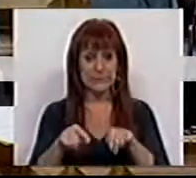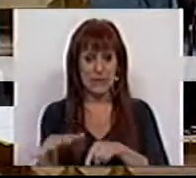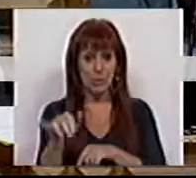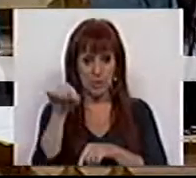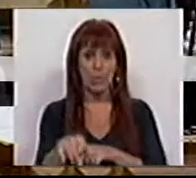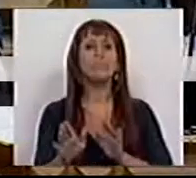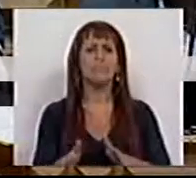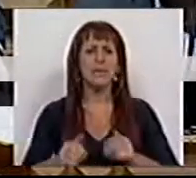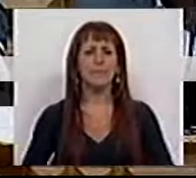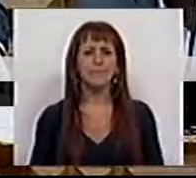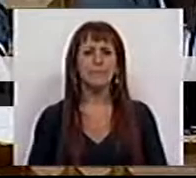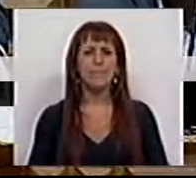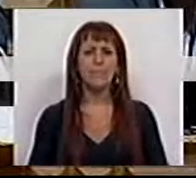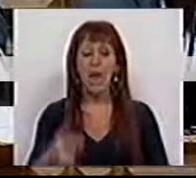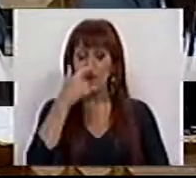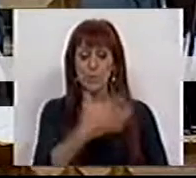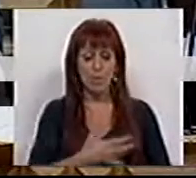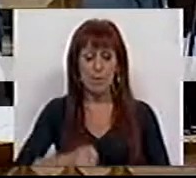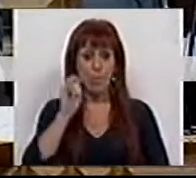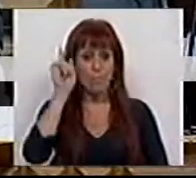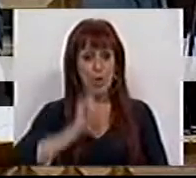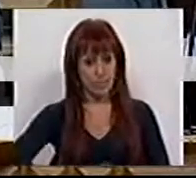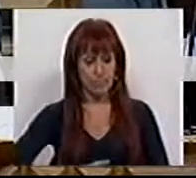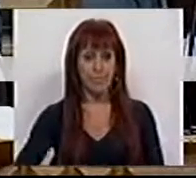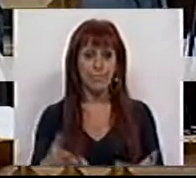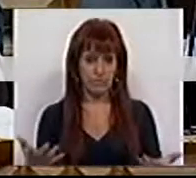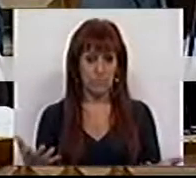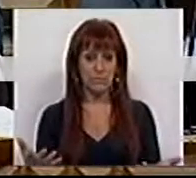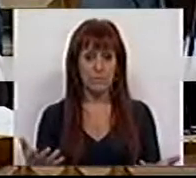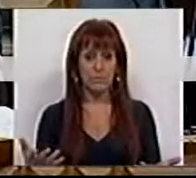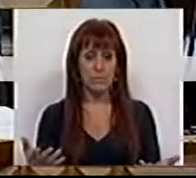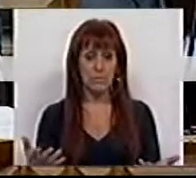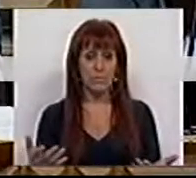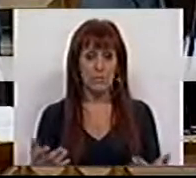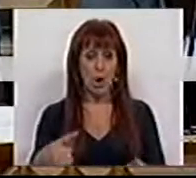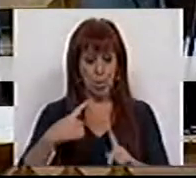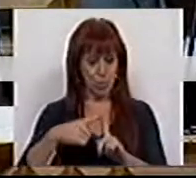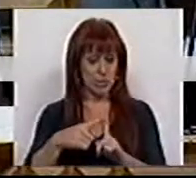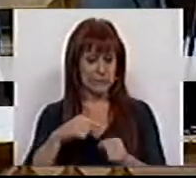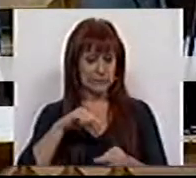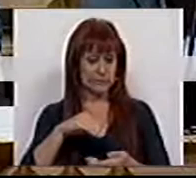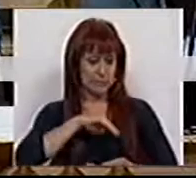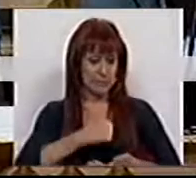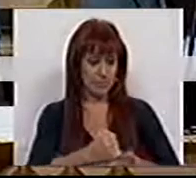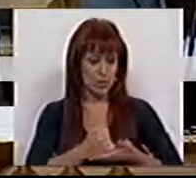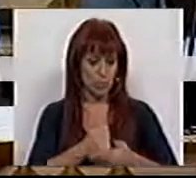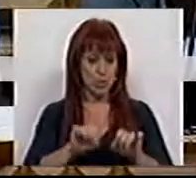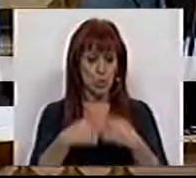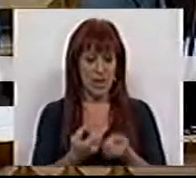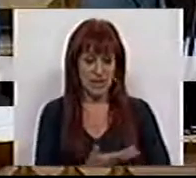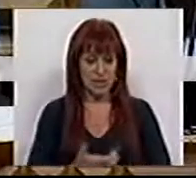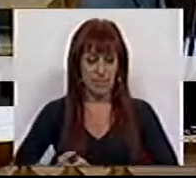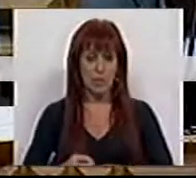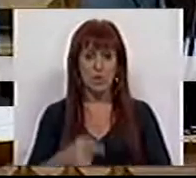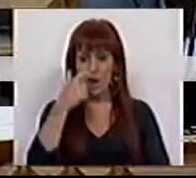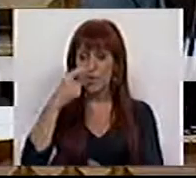situação. Os desempregados e desempregadas, os beneficiários do subsídio social de desemprego,